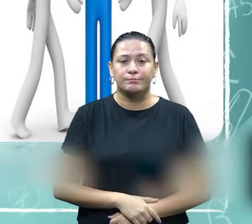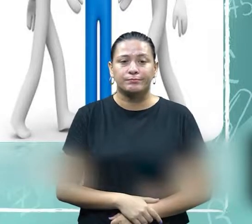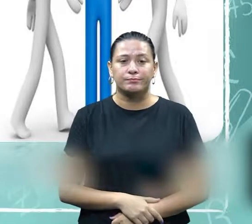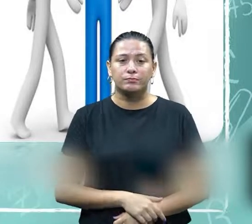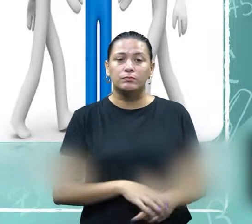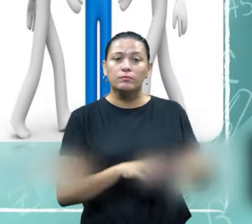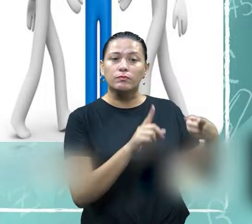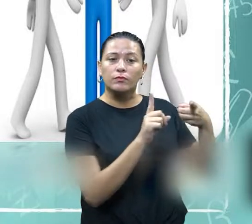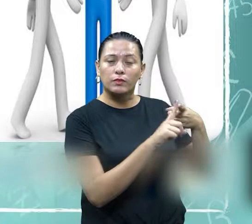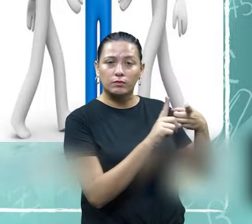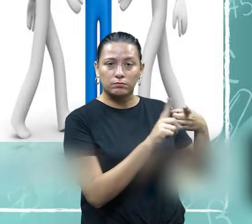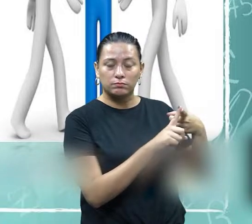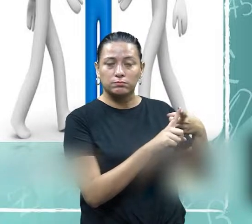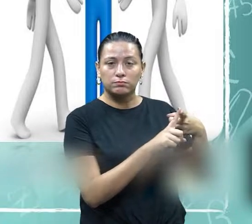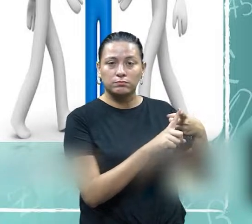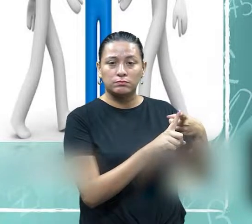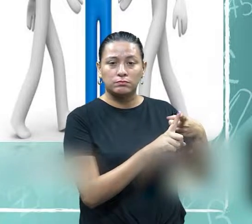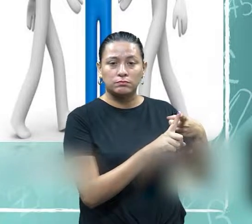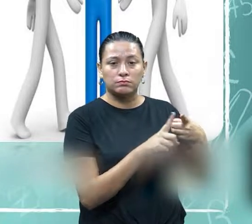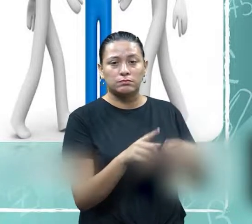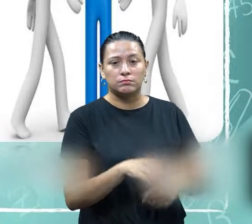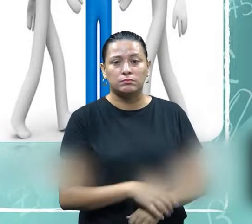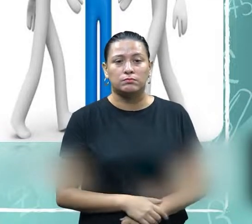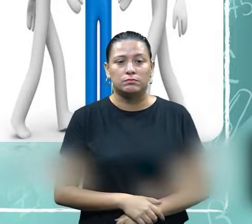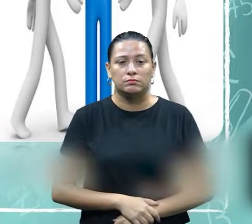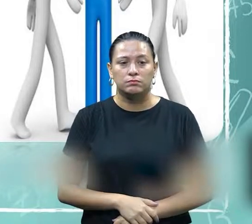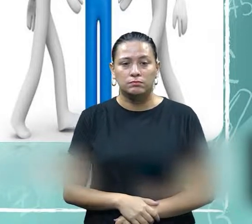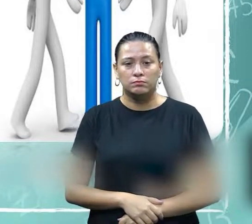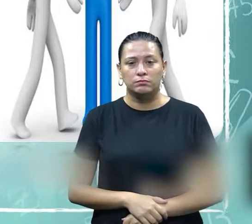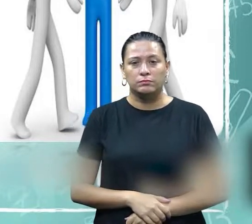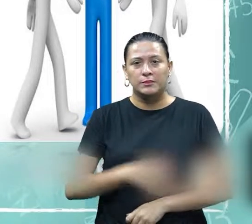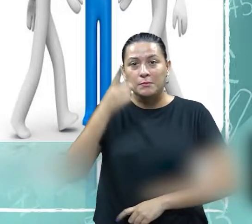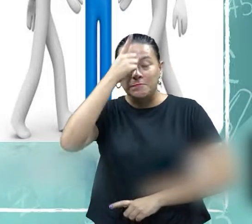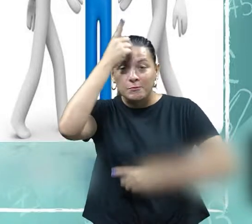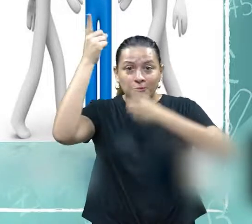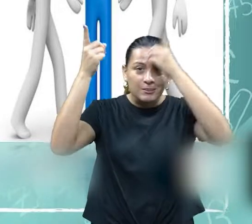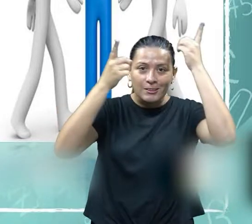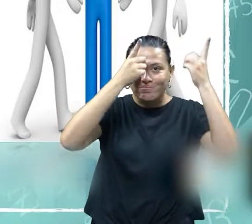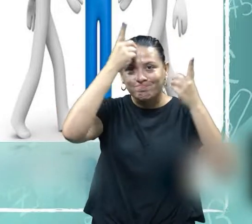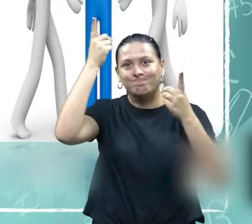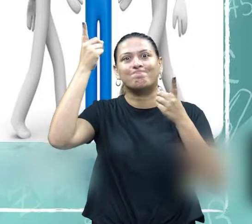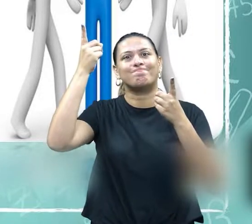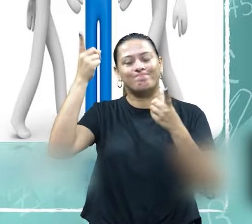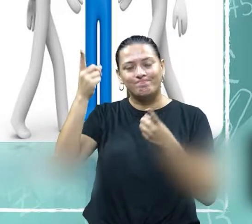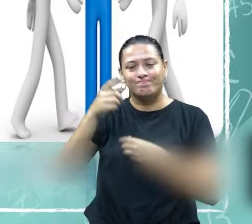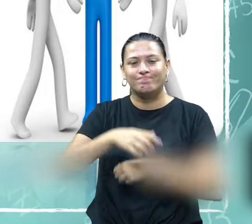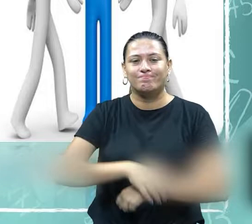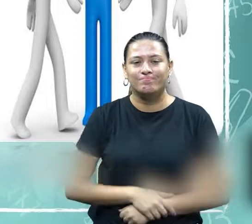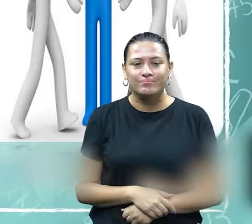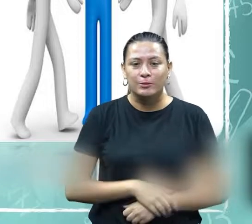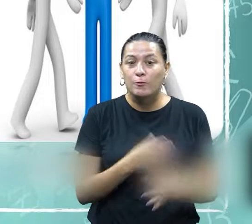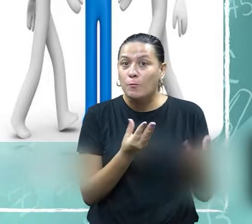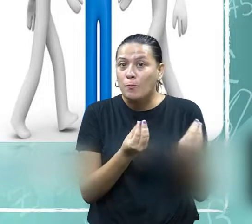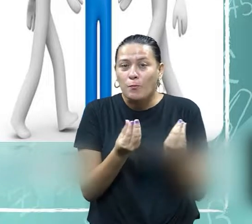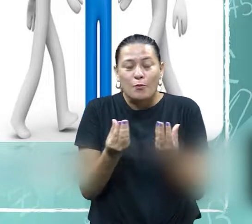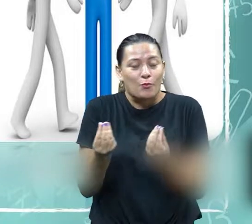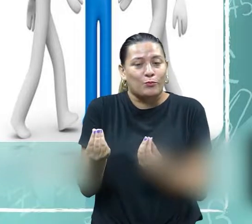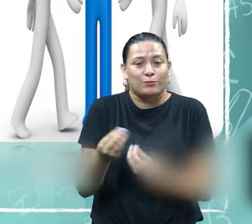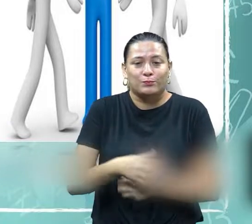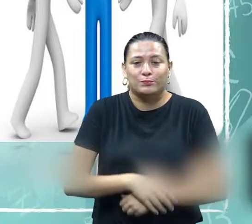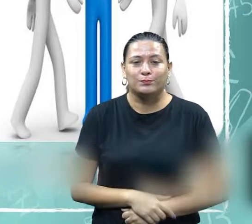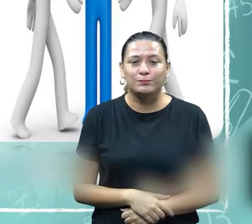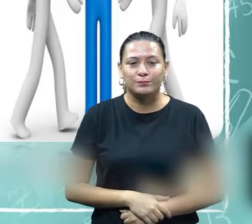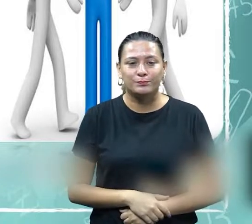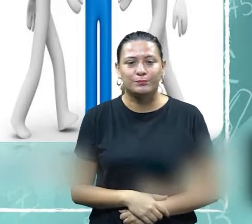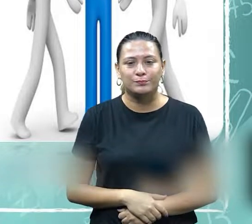Então, segundo os autores, o catalisador é um negociador que ele é extremamente criativo, né?